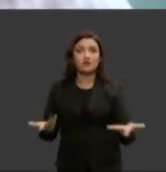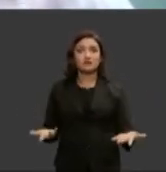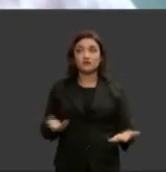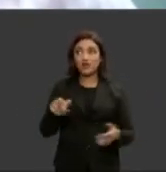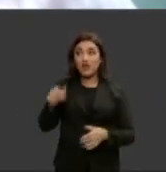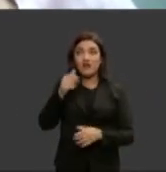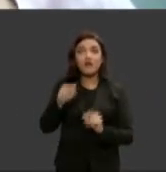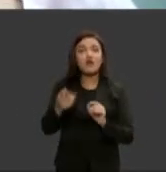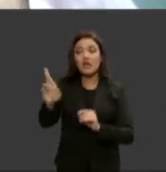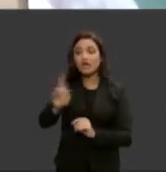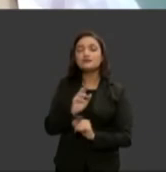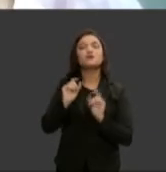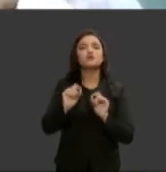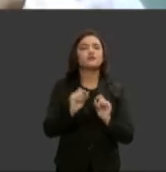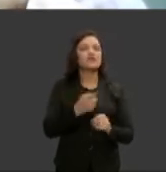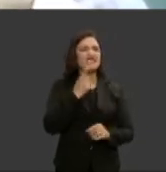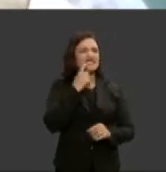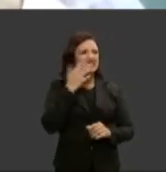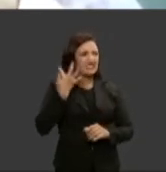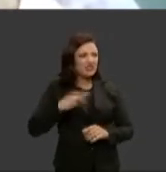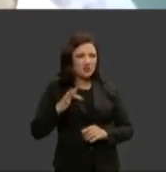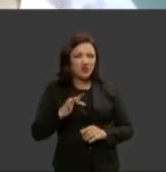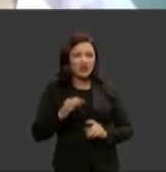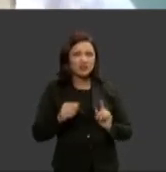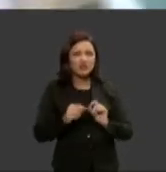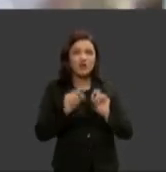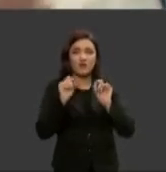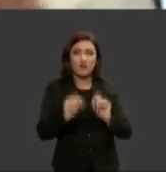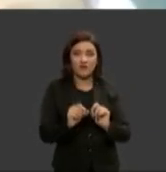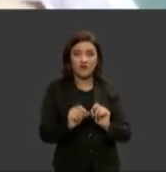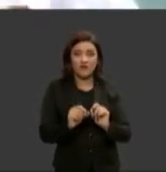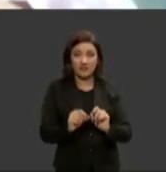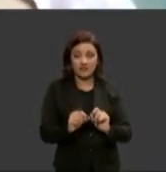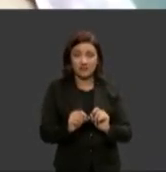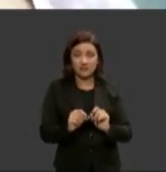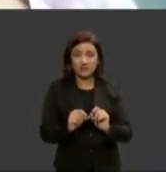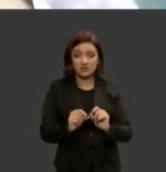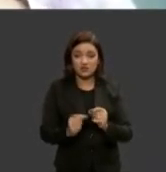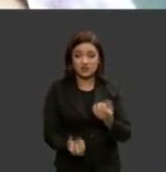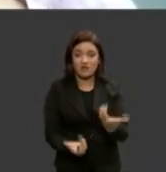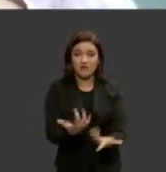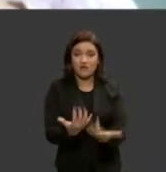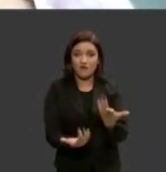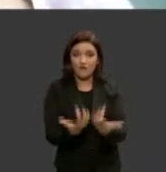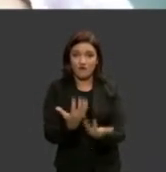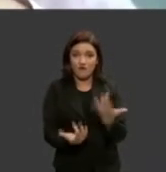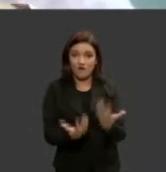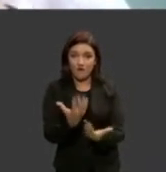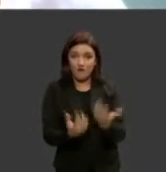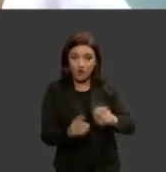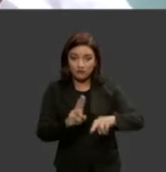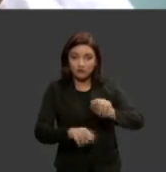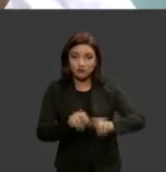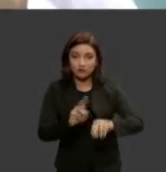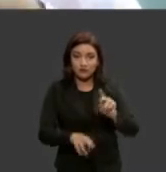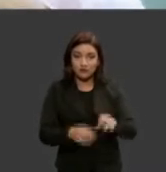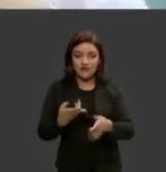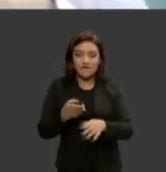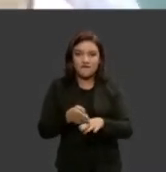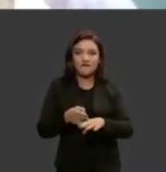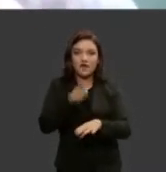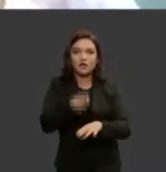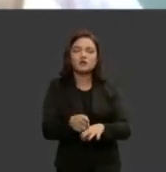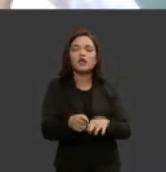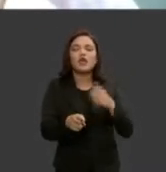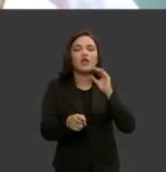me dão o dente está doendo elas vão no fundo do quintal faz uma fogueira coloca uma faca esquenta a faca e